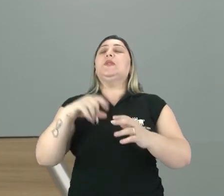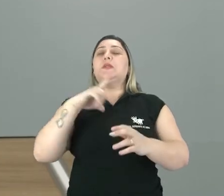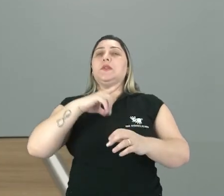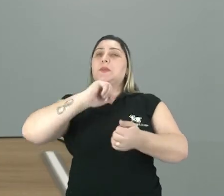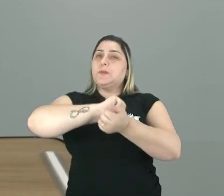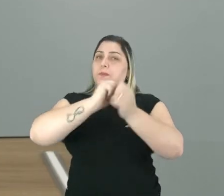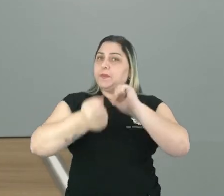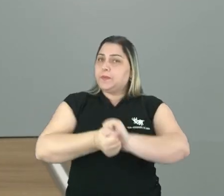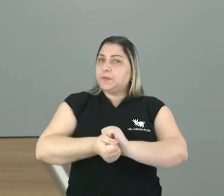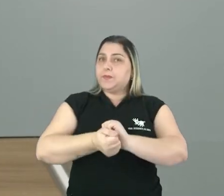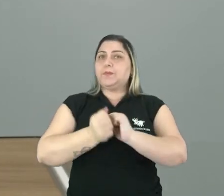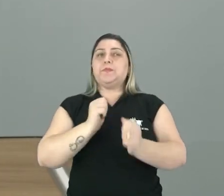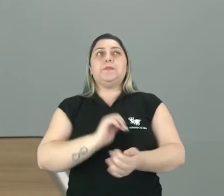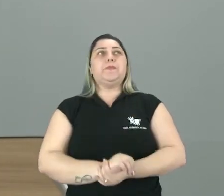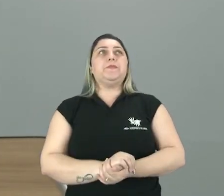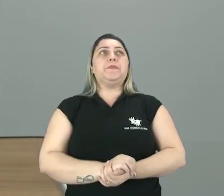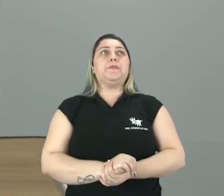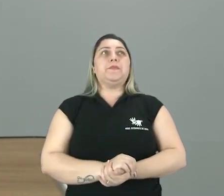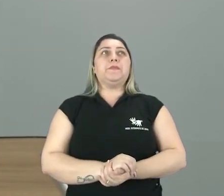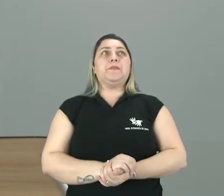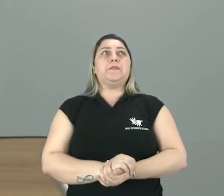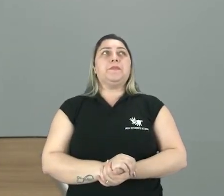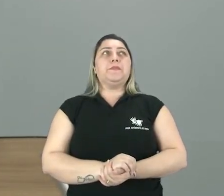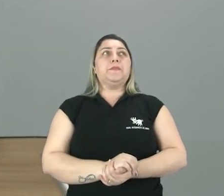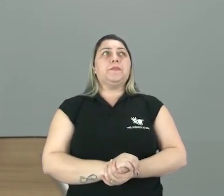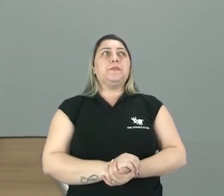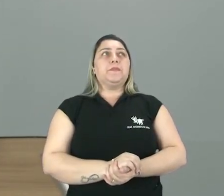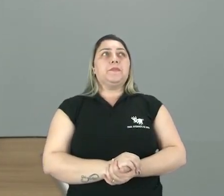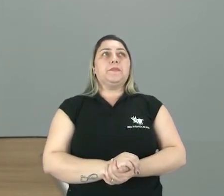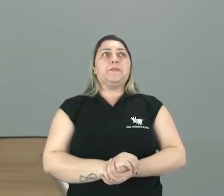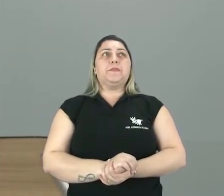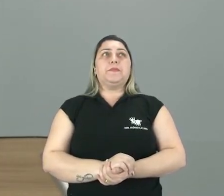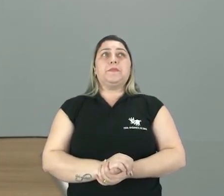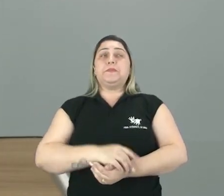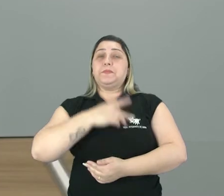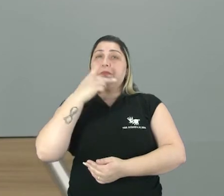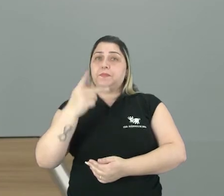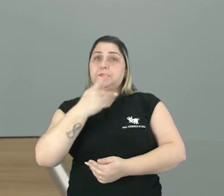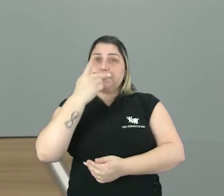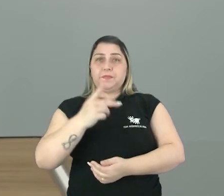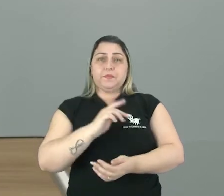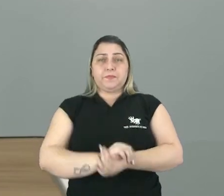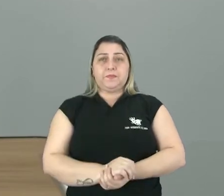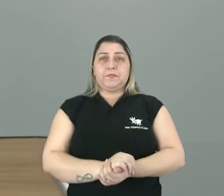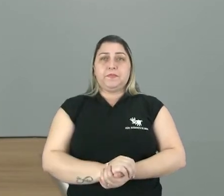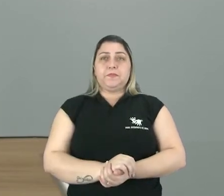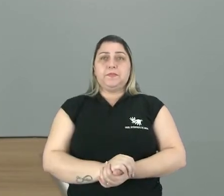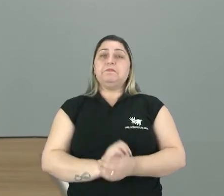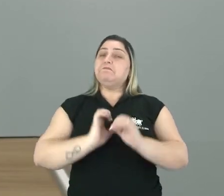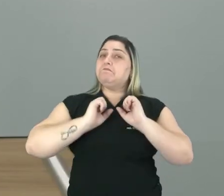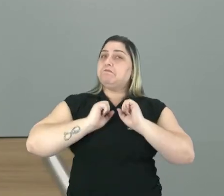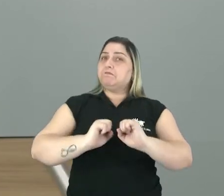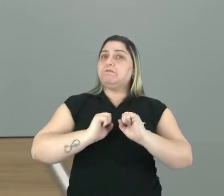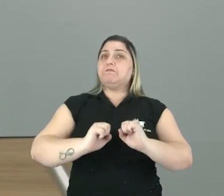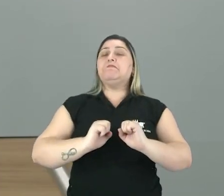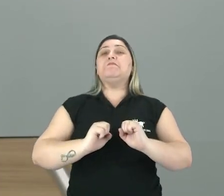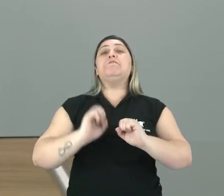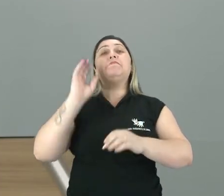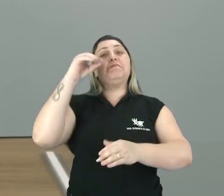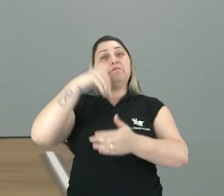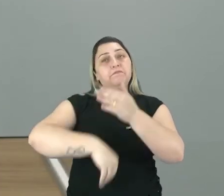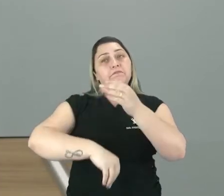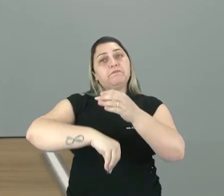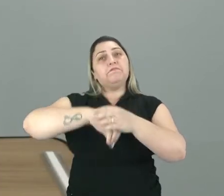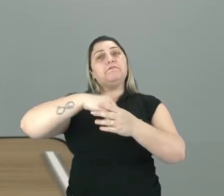me adaptar. Então essas são as migrações. Quando eu falo de migrações. Eu posso me referir às internas. E